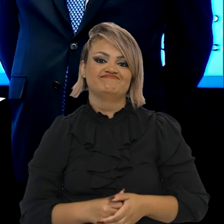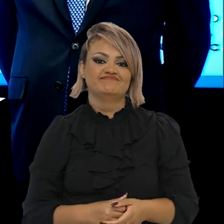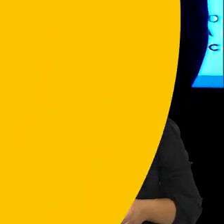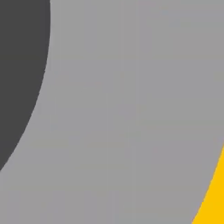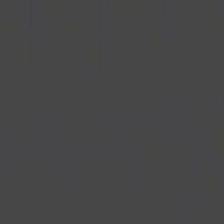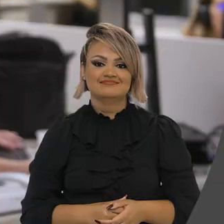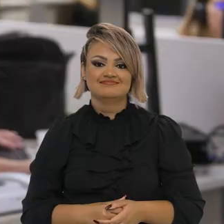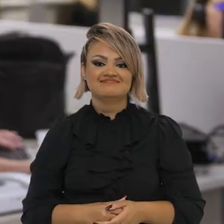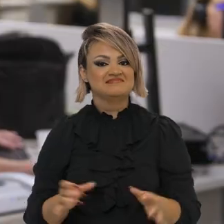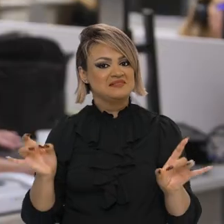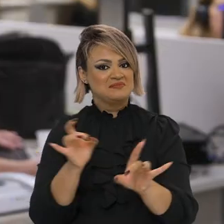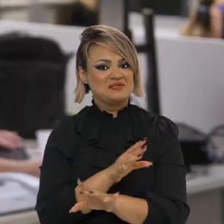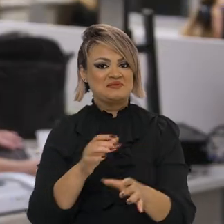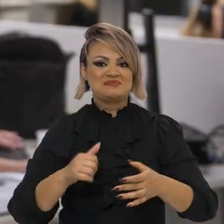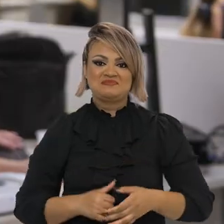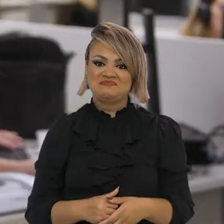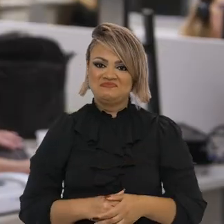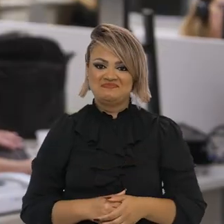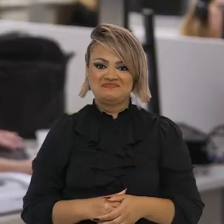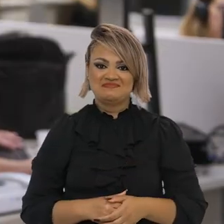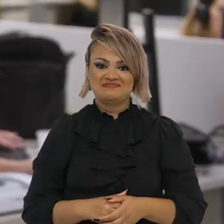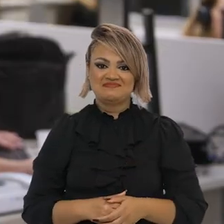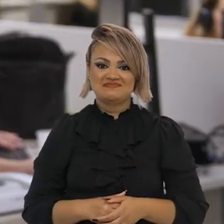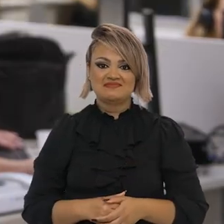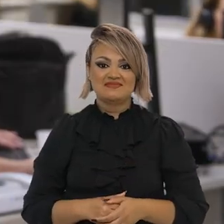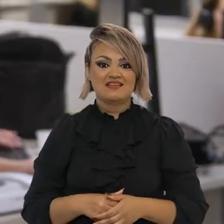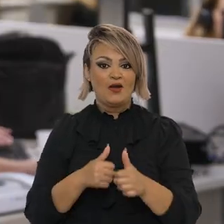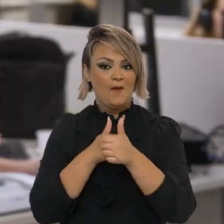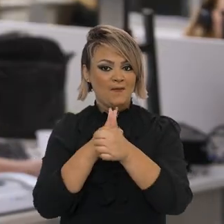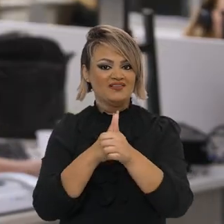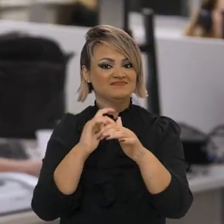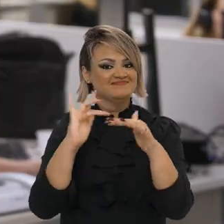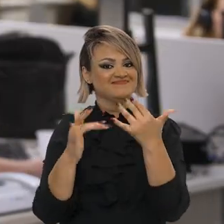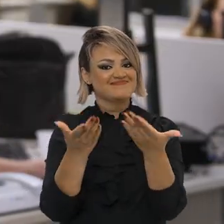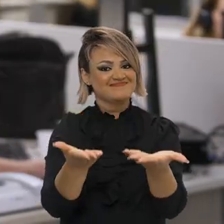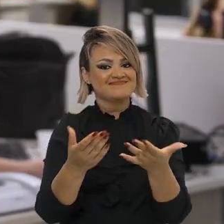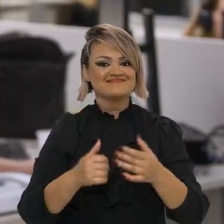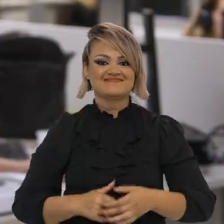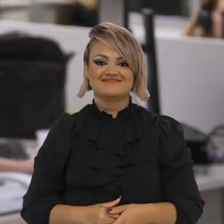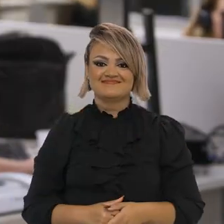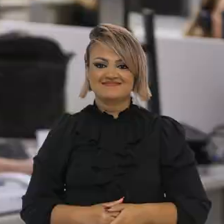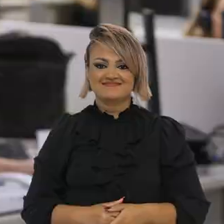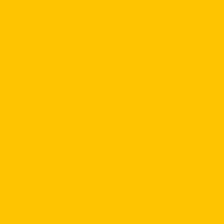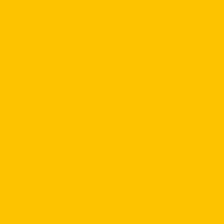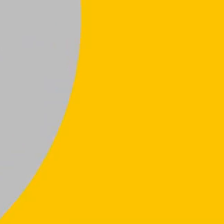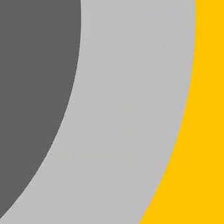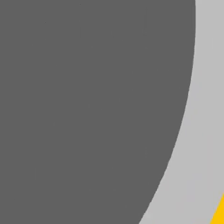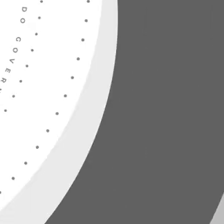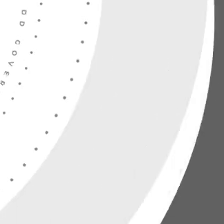quadrilhas. E o Ponto Gov de hoje fica por aqui. Sigam com a gente nas redes sociais.